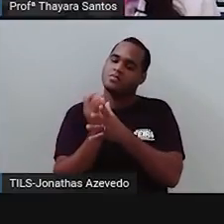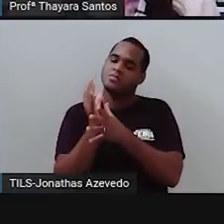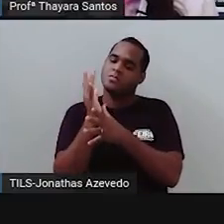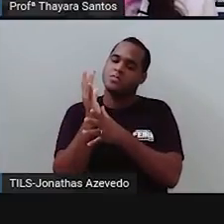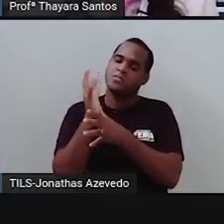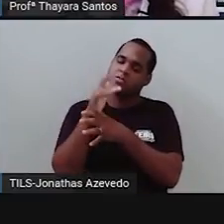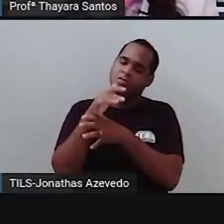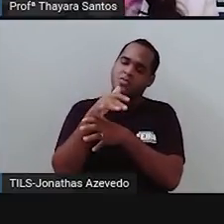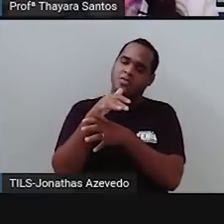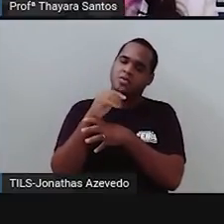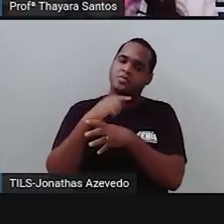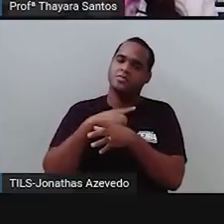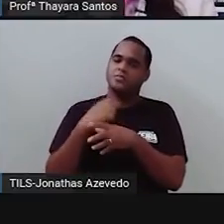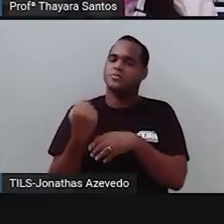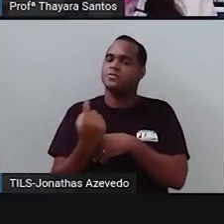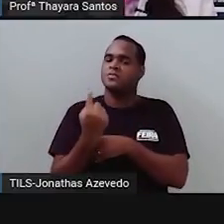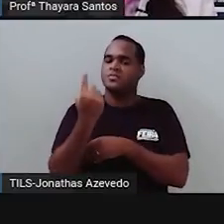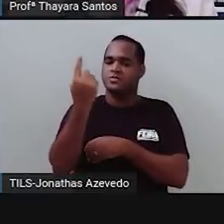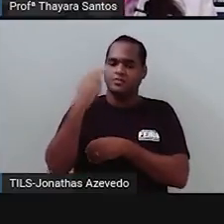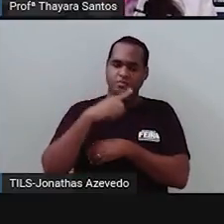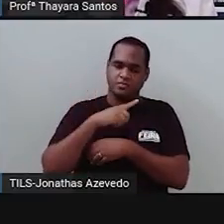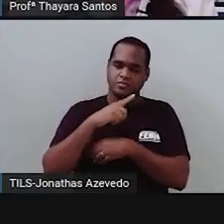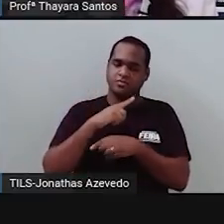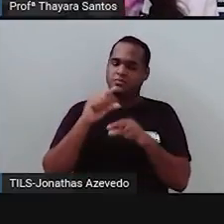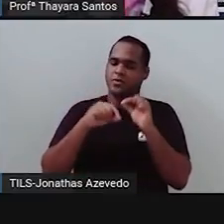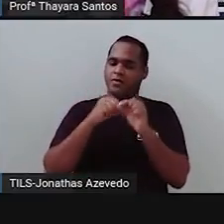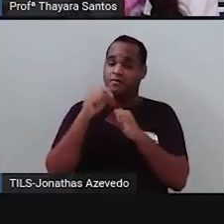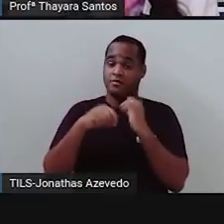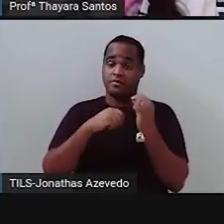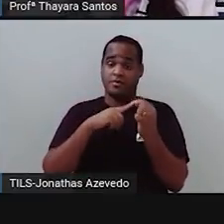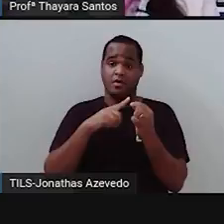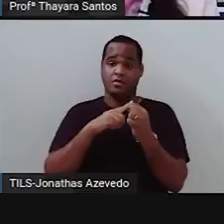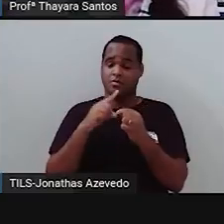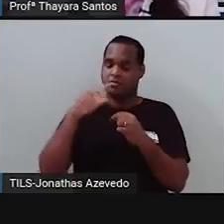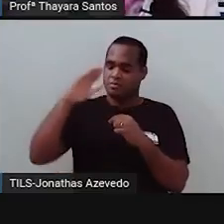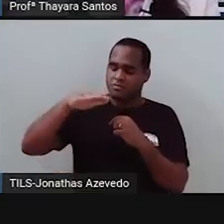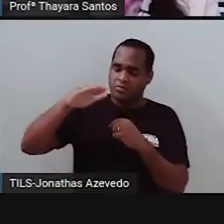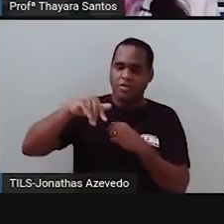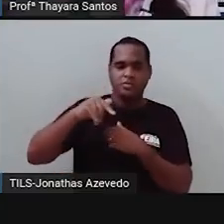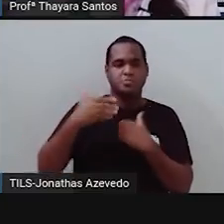e também a altura daquela planta, se ela ia ser mais alta ou se ela ia ser mais baixa.